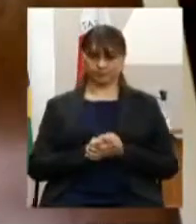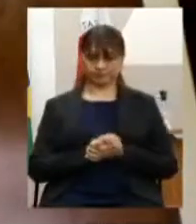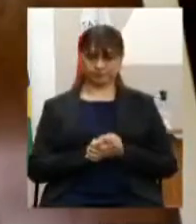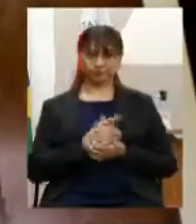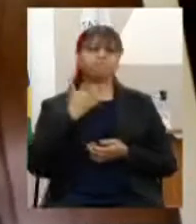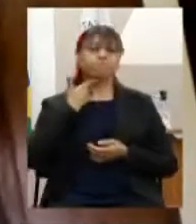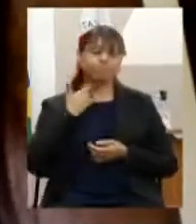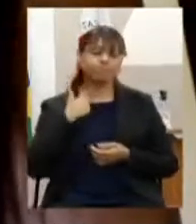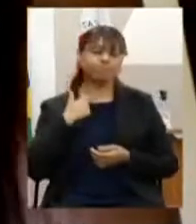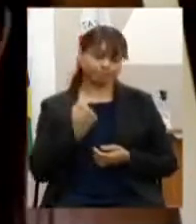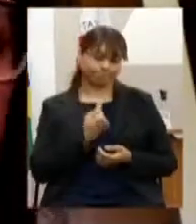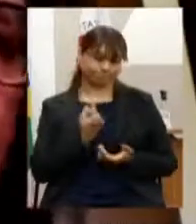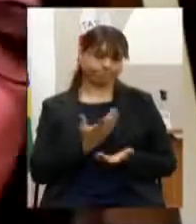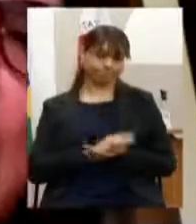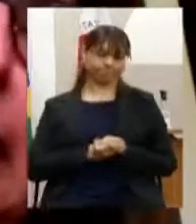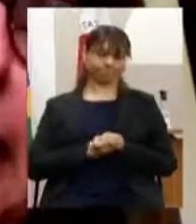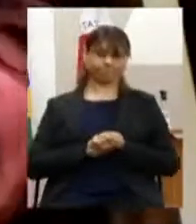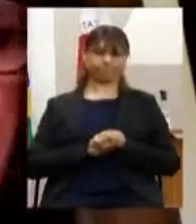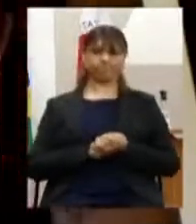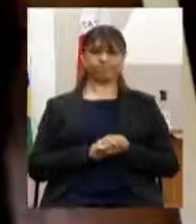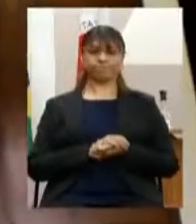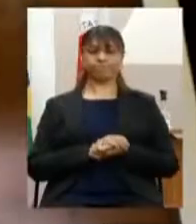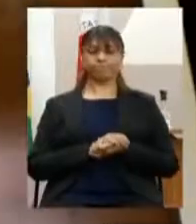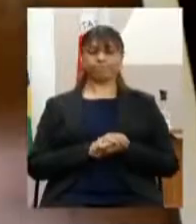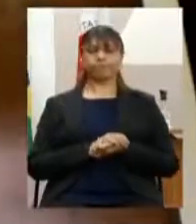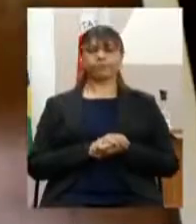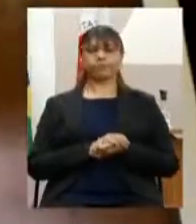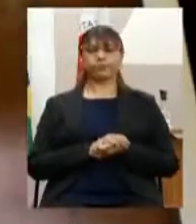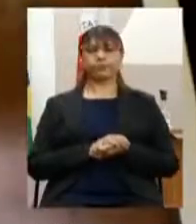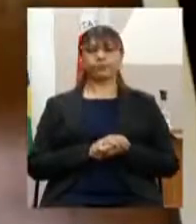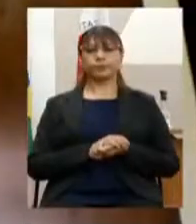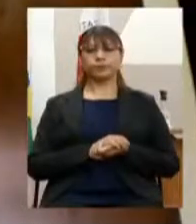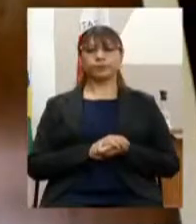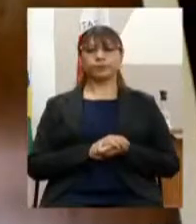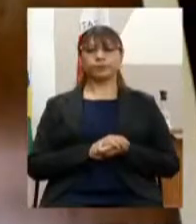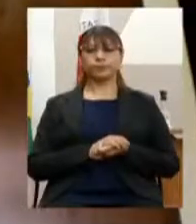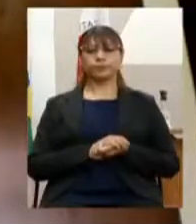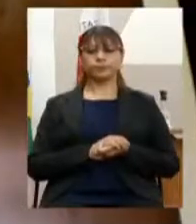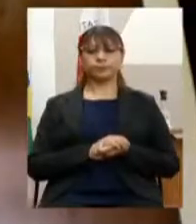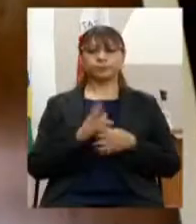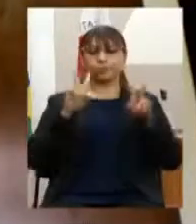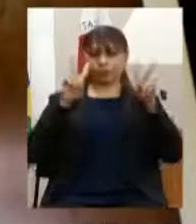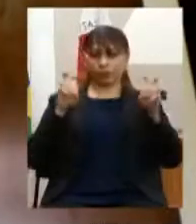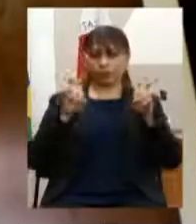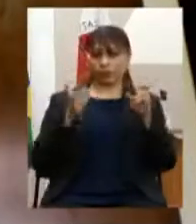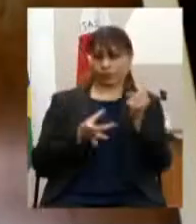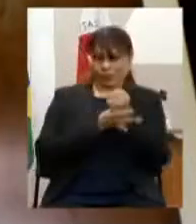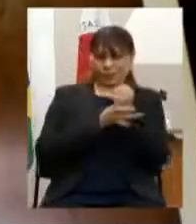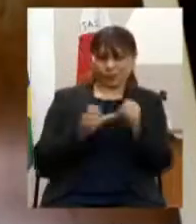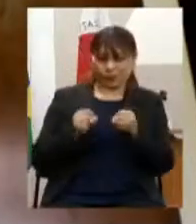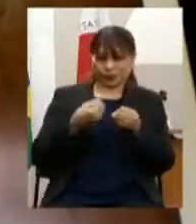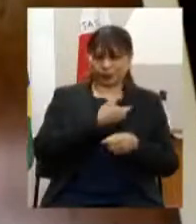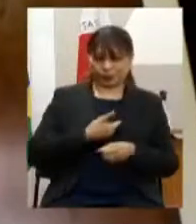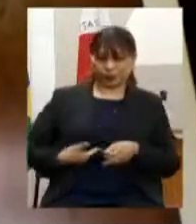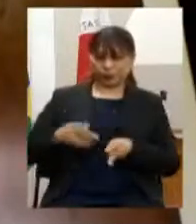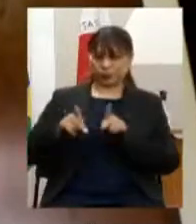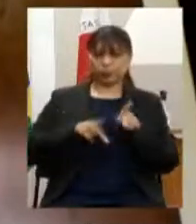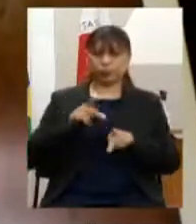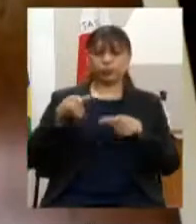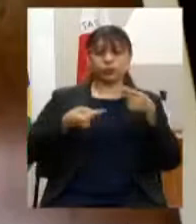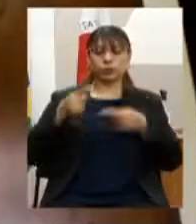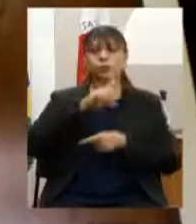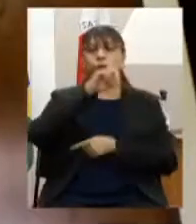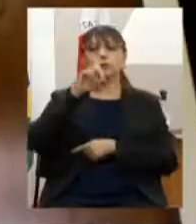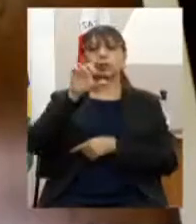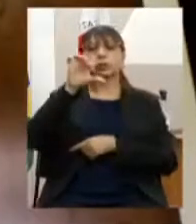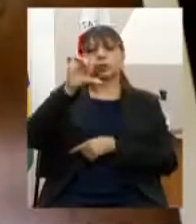desejo é o o tema da segurança pública ele foi debatido no dia 9